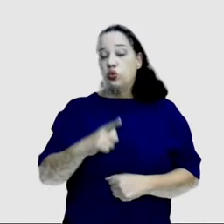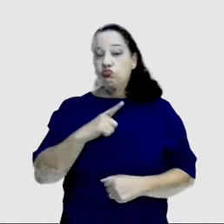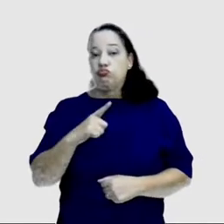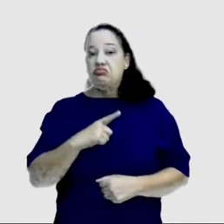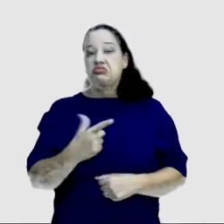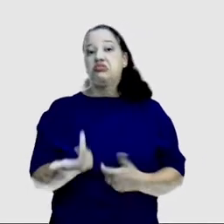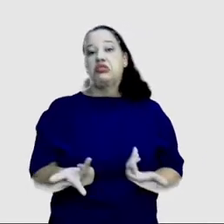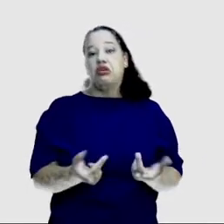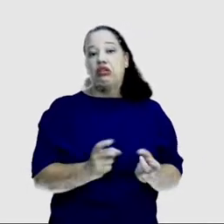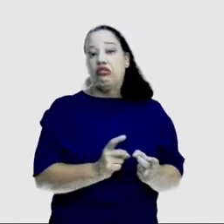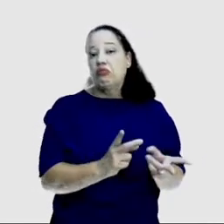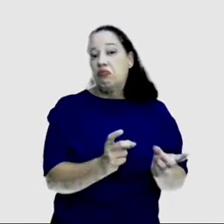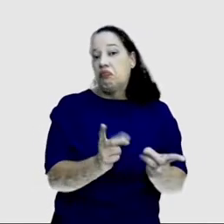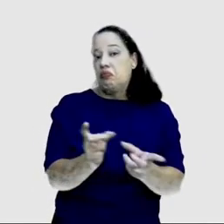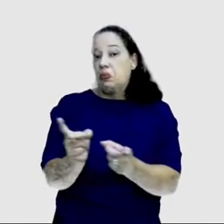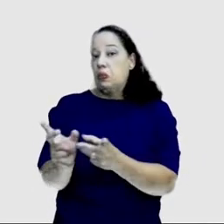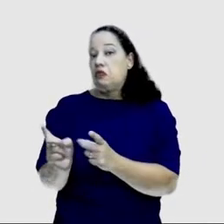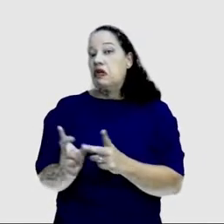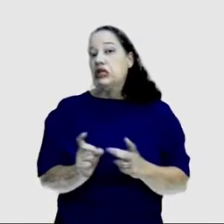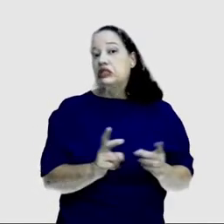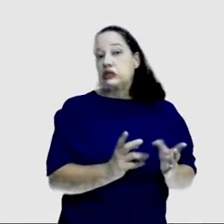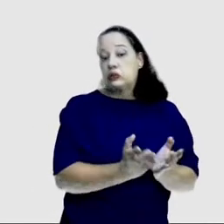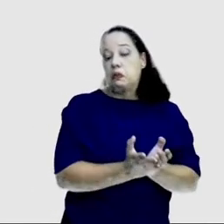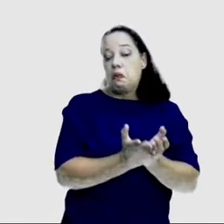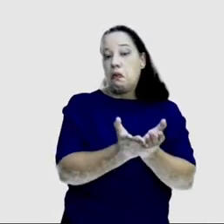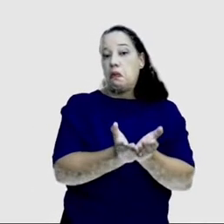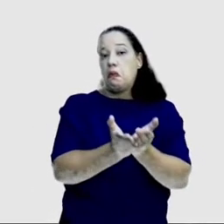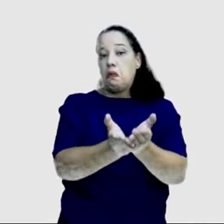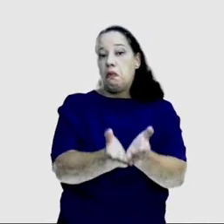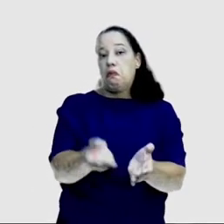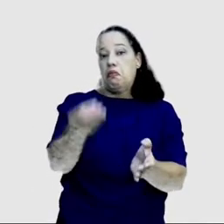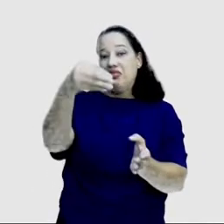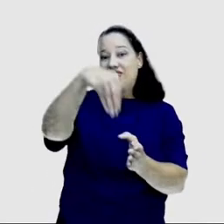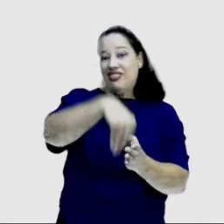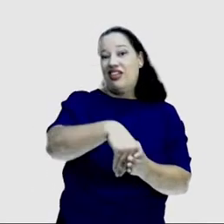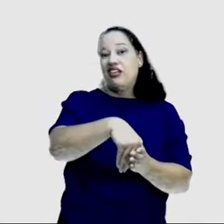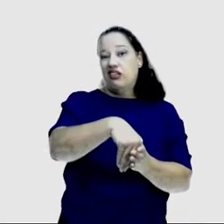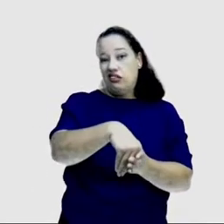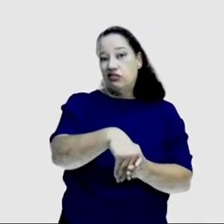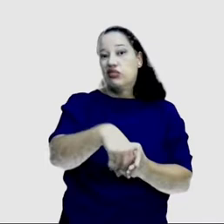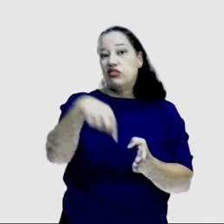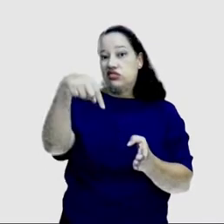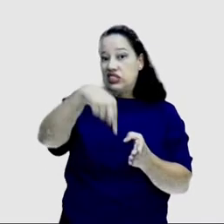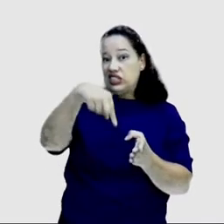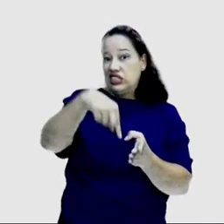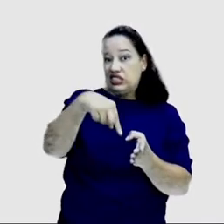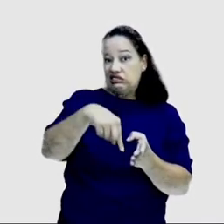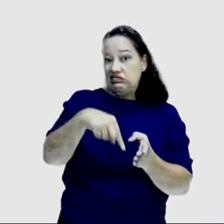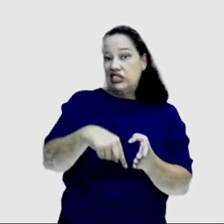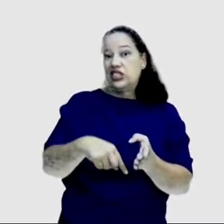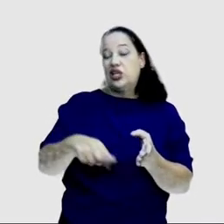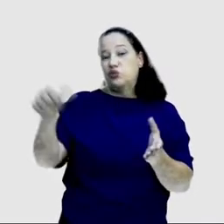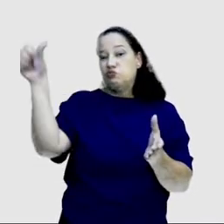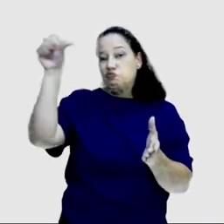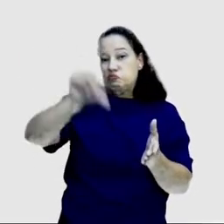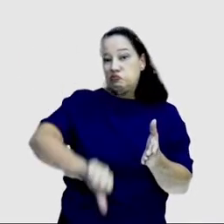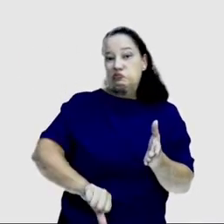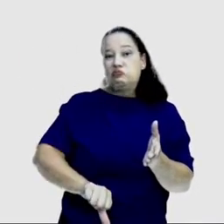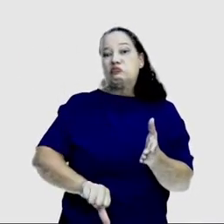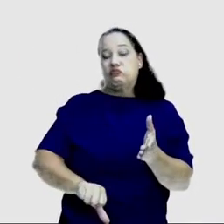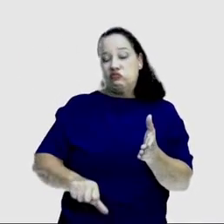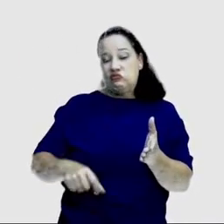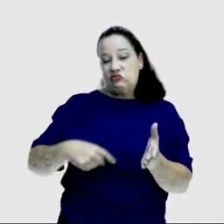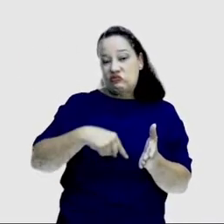Essas pessoas vinham, né, dentro desses navios, em situações subhumanas, onde eles